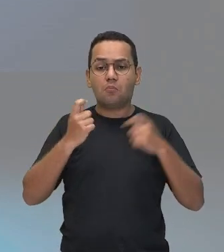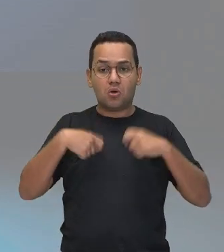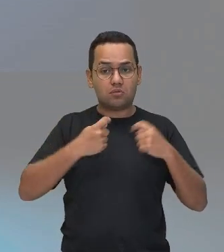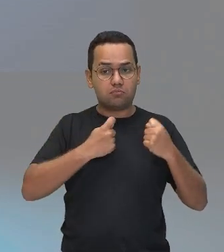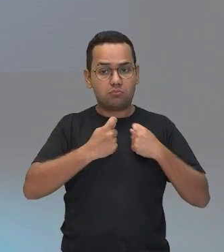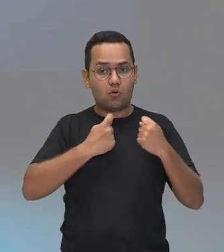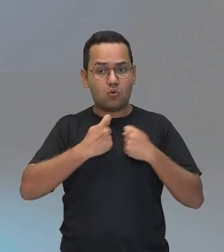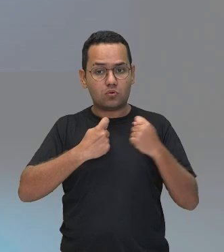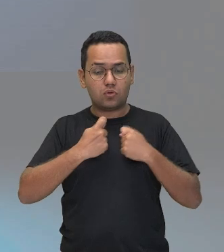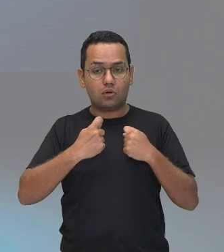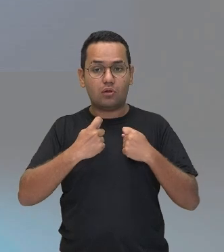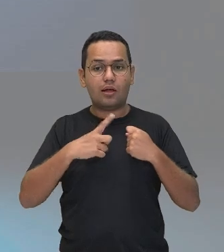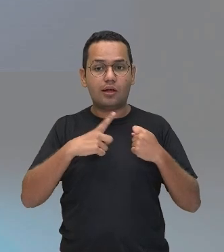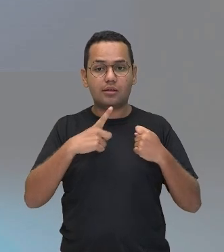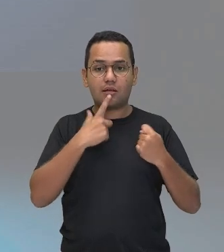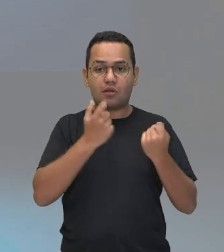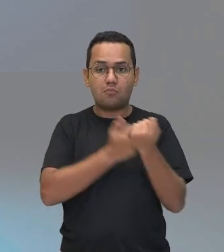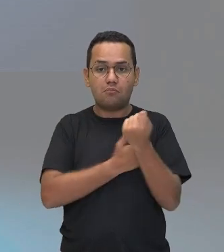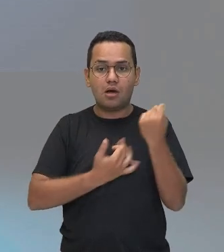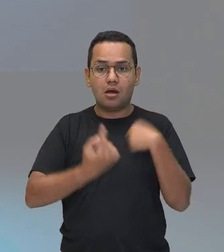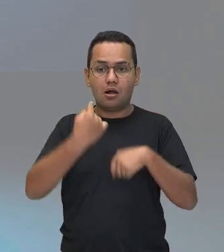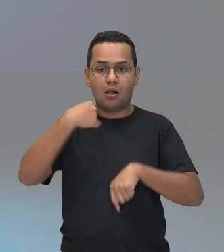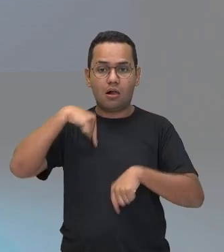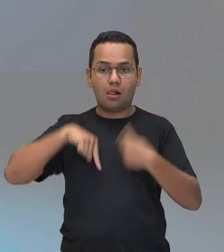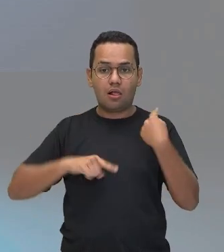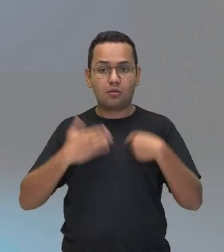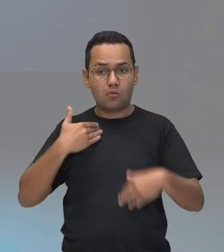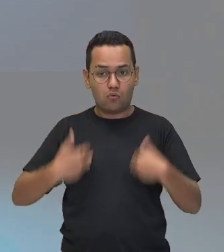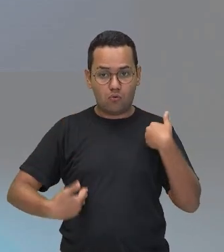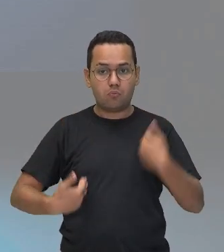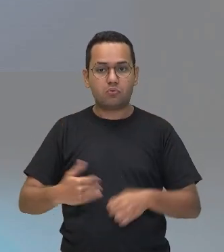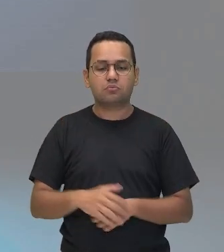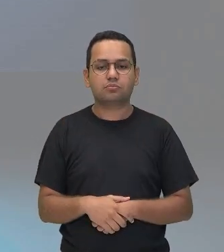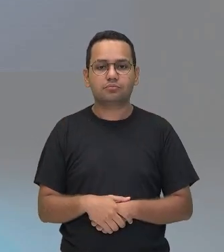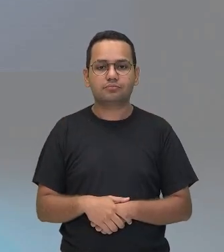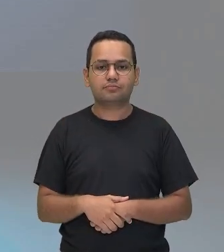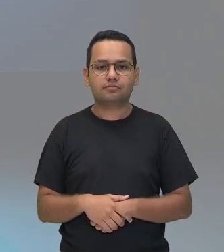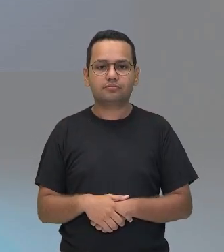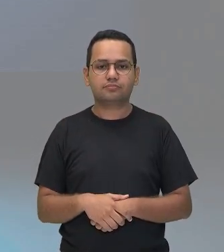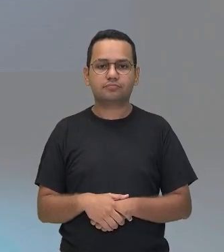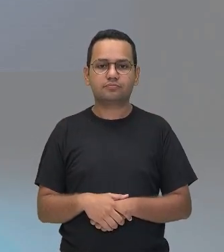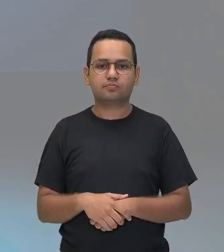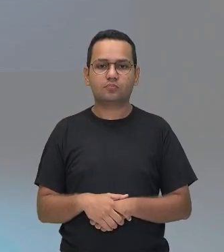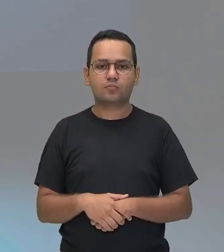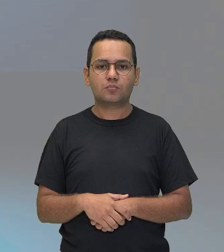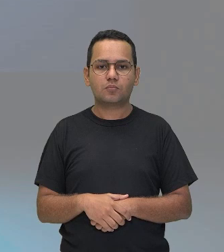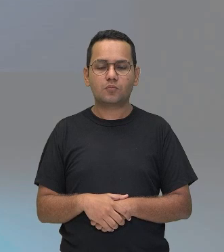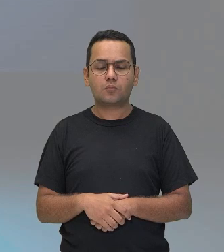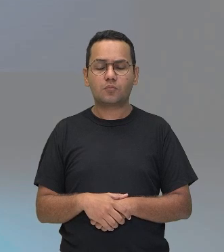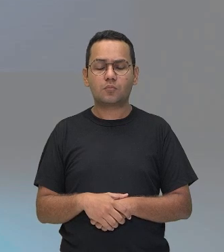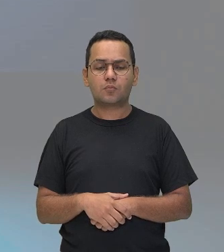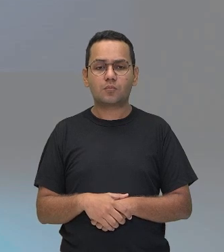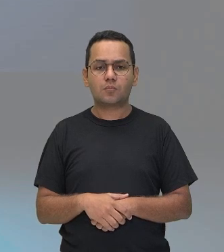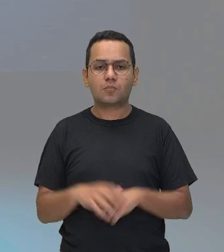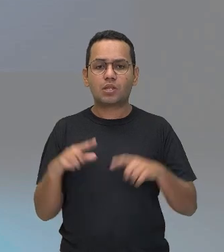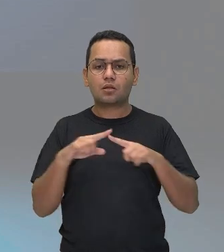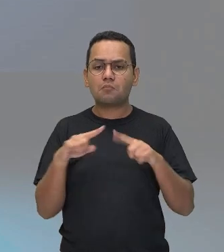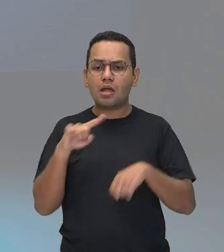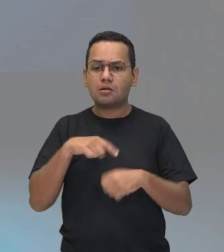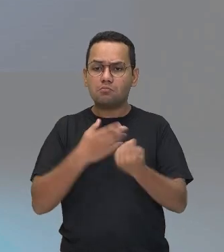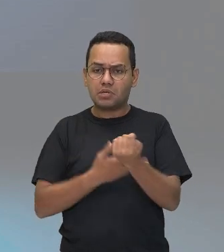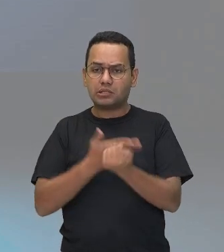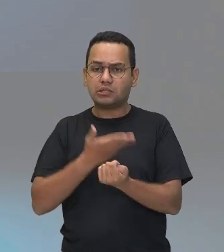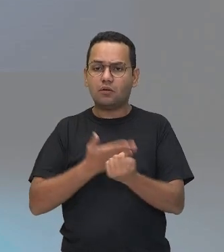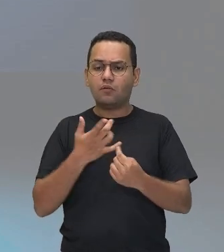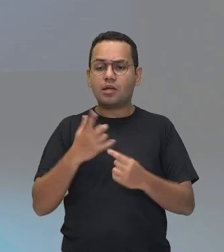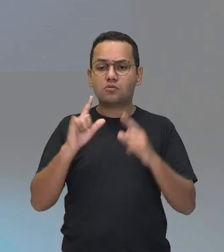começar a passar mais facilmente. Obviamente que a sua pressão arterial vai começar a reduzir. É um santo remédio natural.